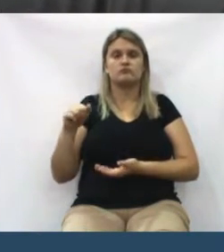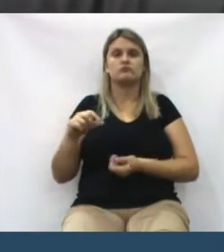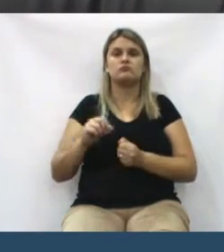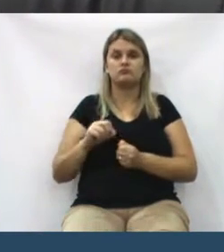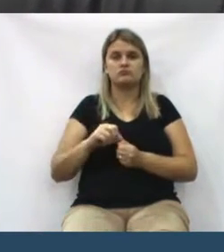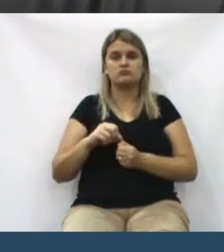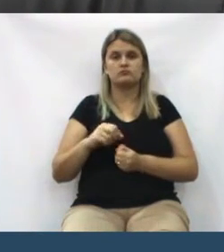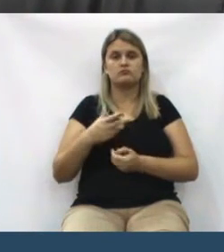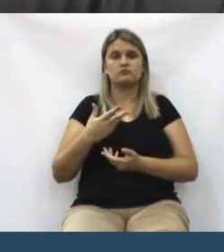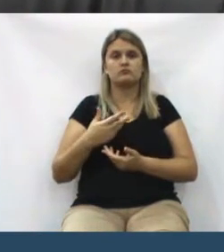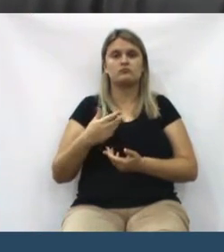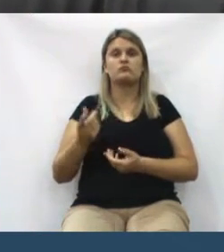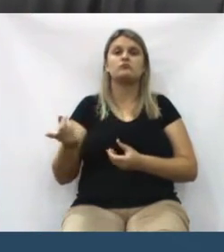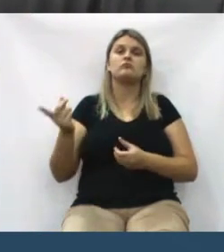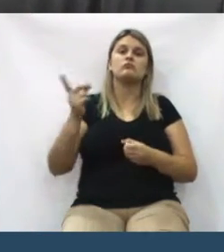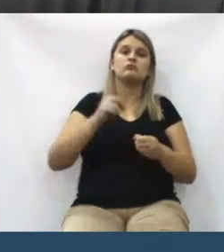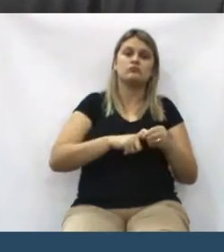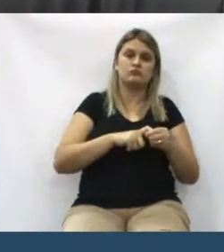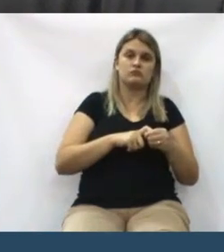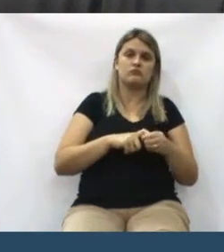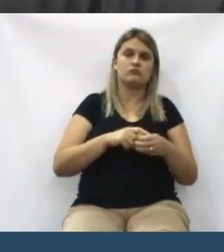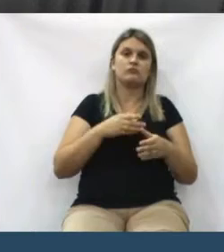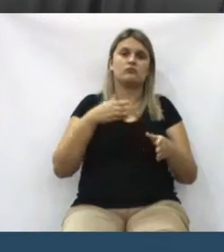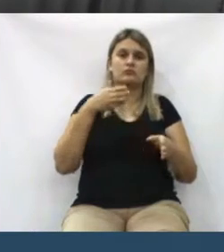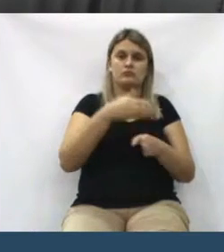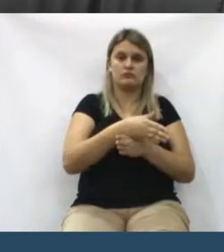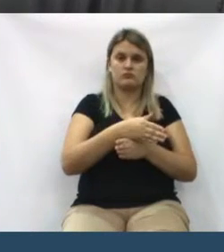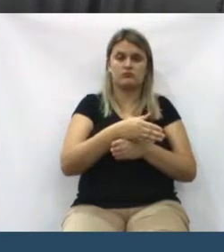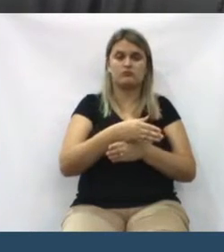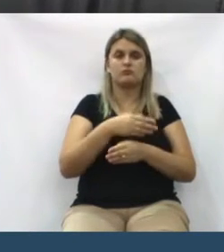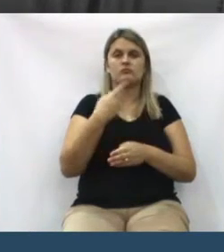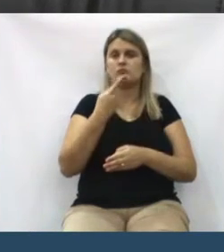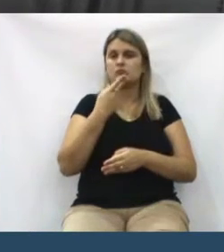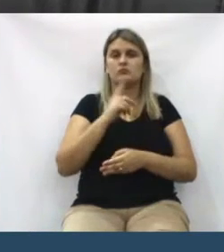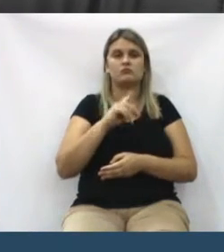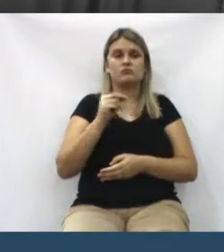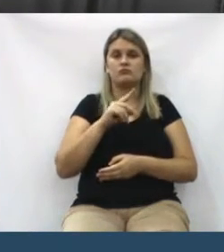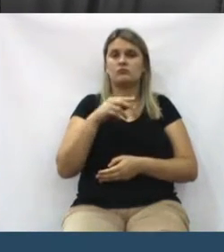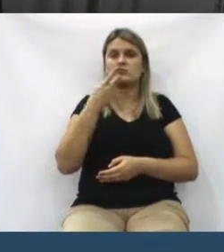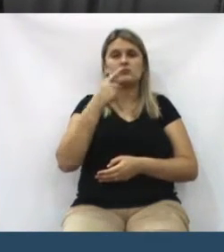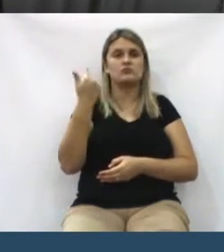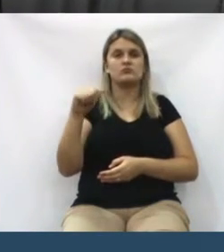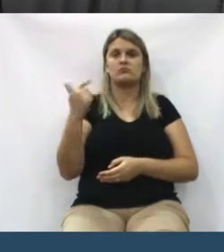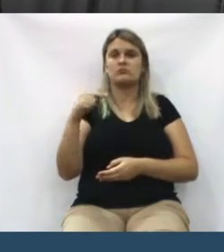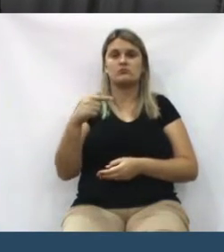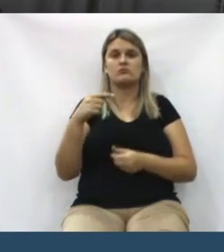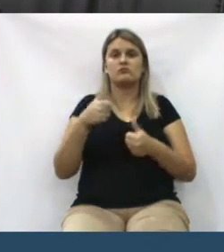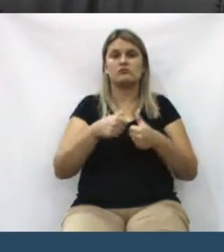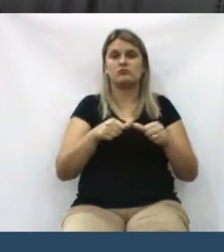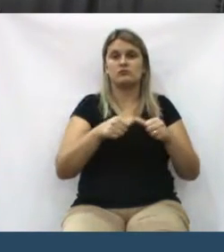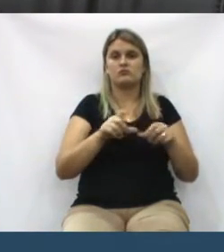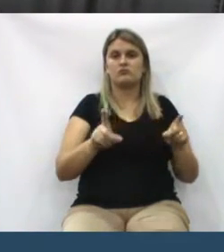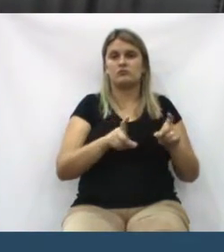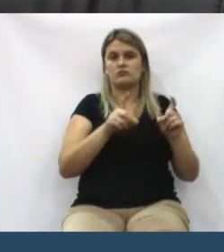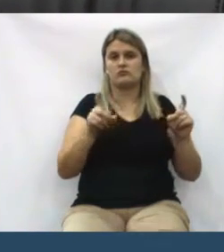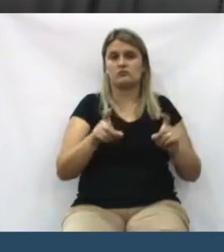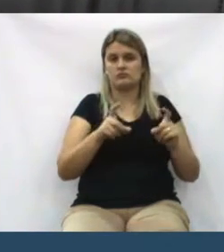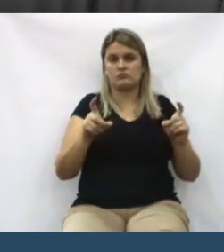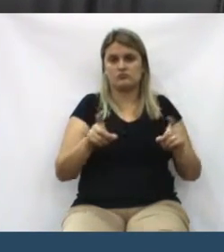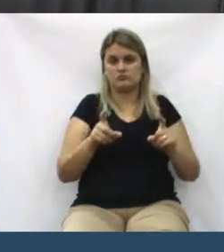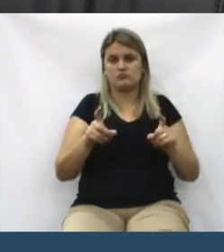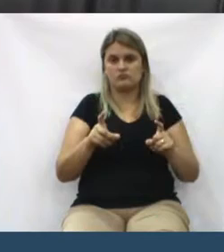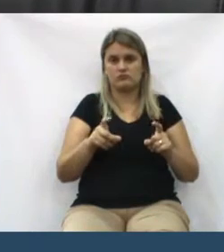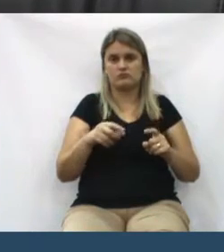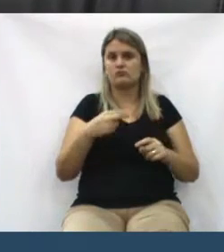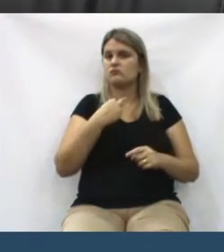parecido. Voltaram até, disseram não, lá disseram que não, que fica no computador deles. Isso não